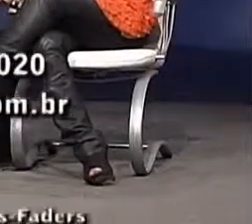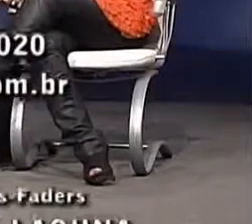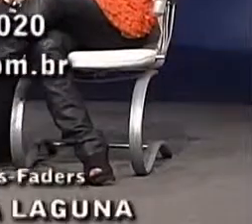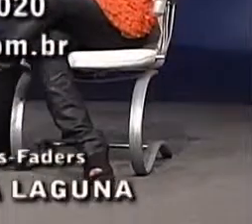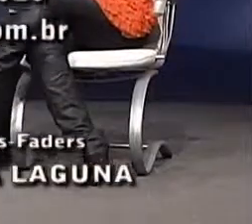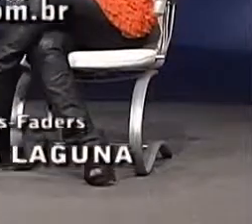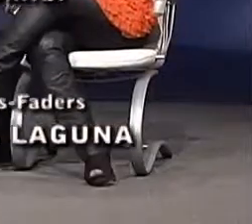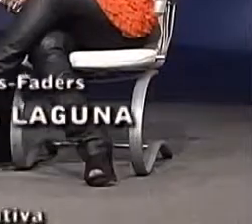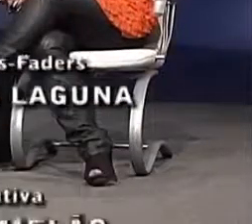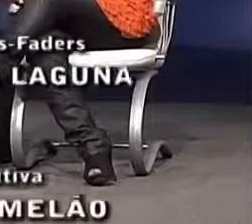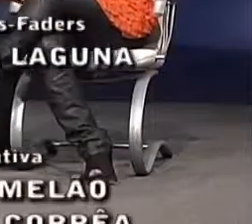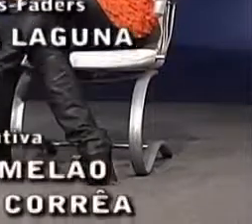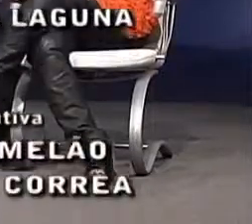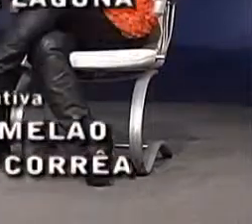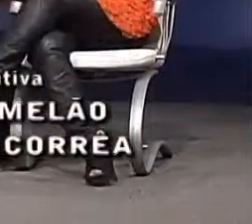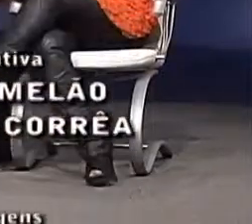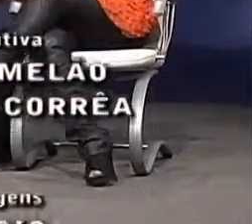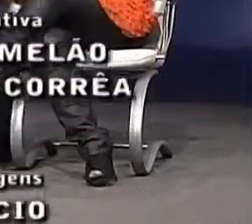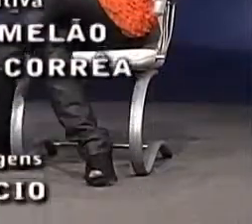merece.